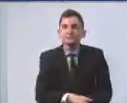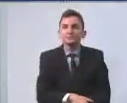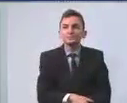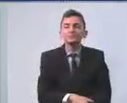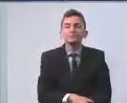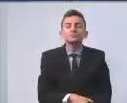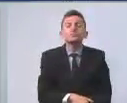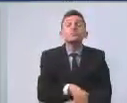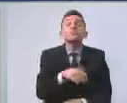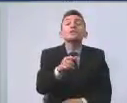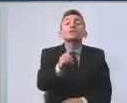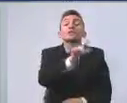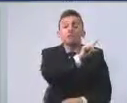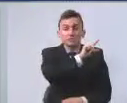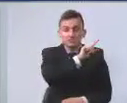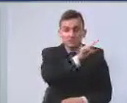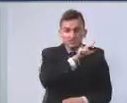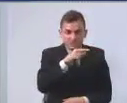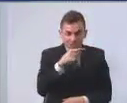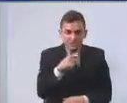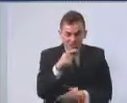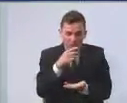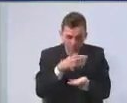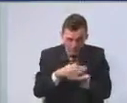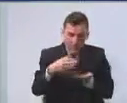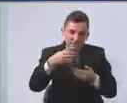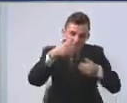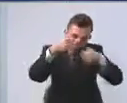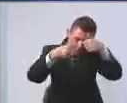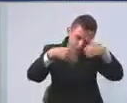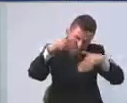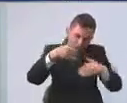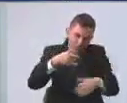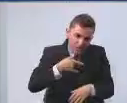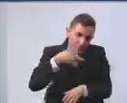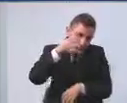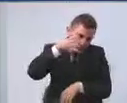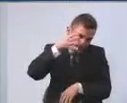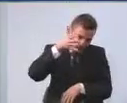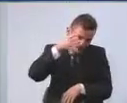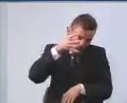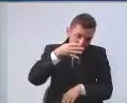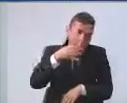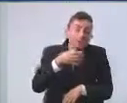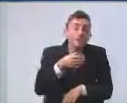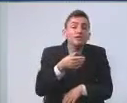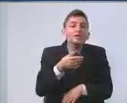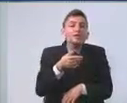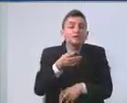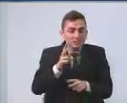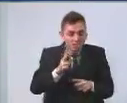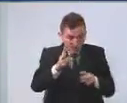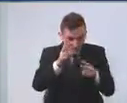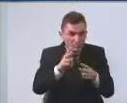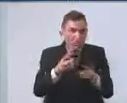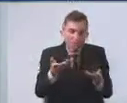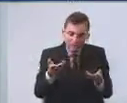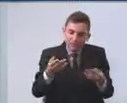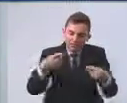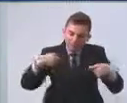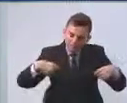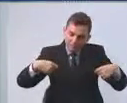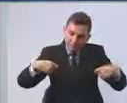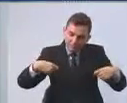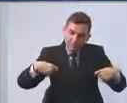Antes de adentrarmos as questões numéricas, sempre se faz necessário